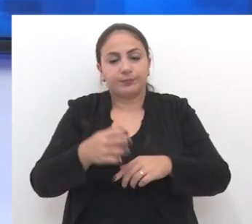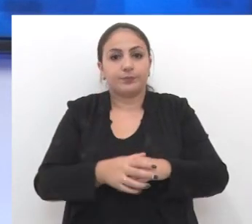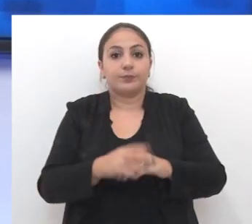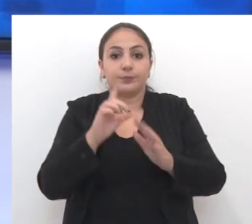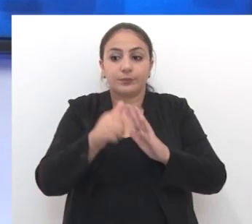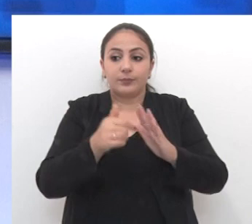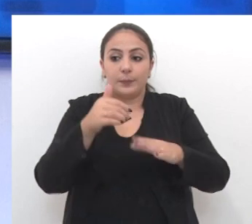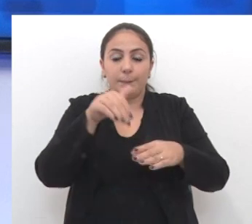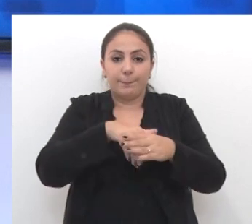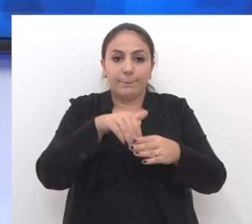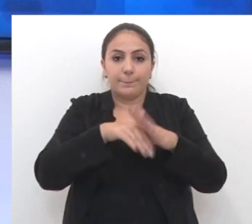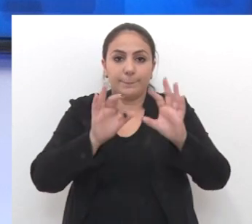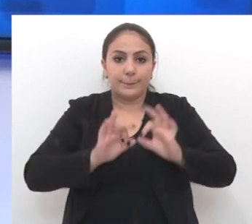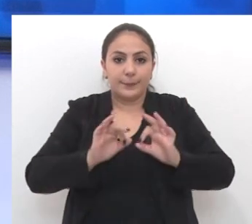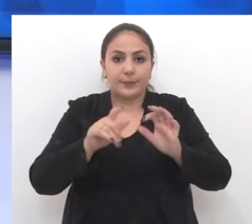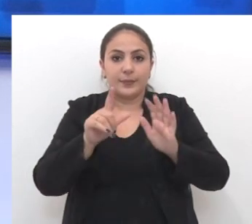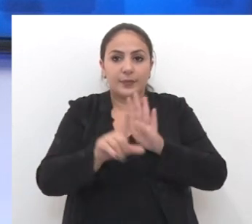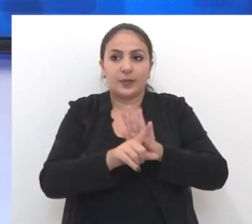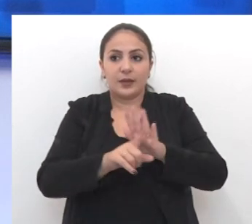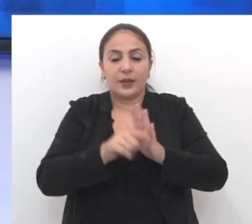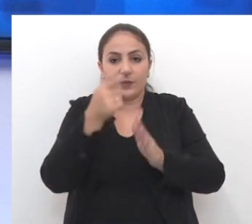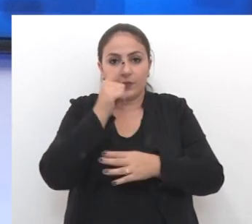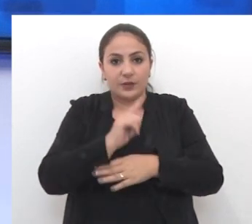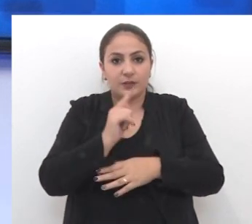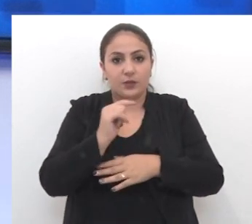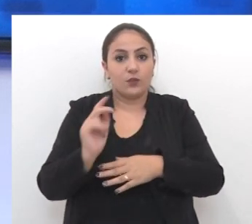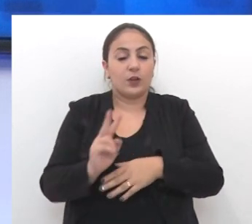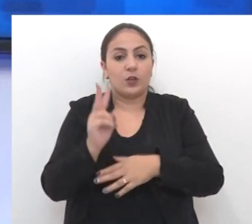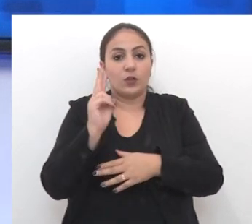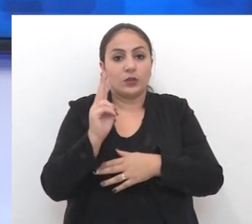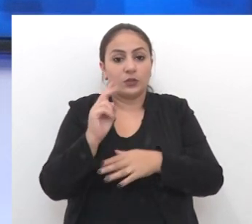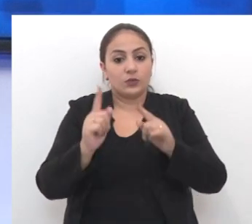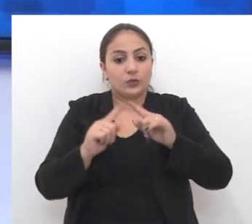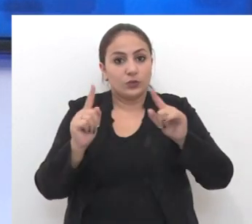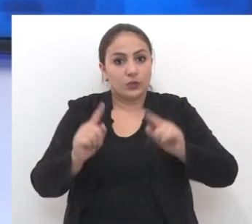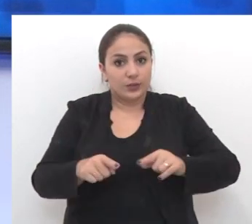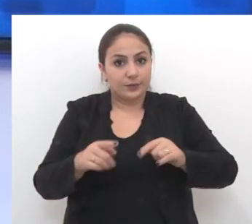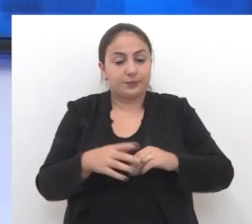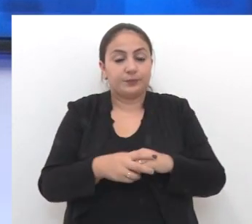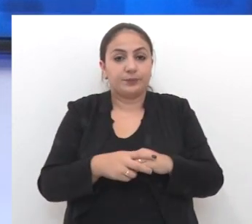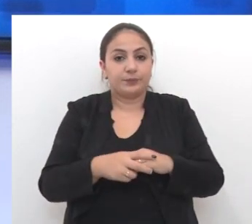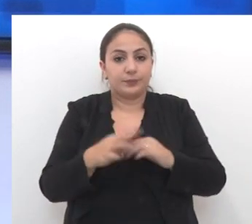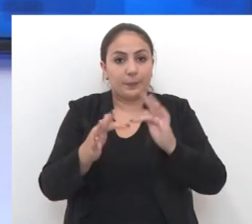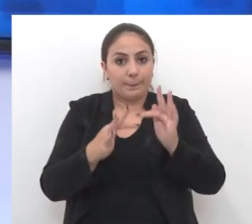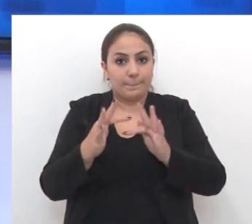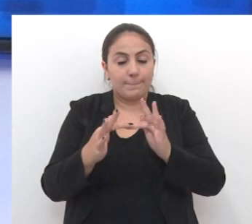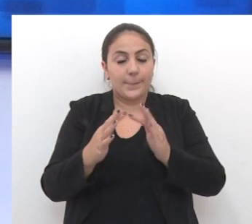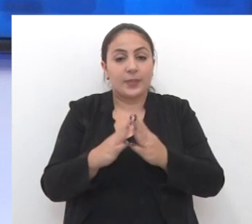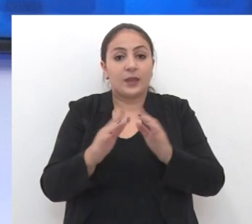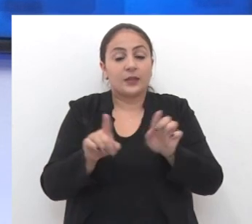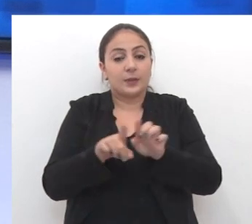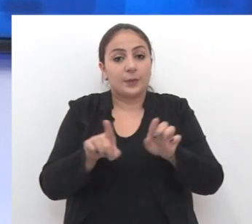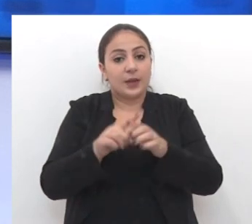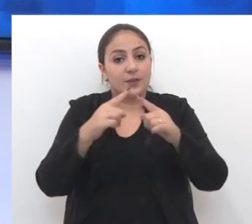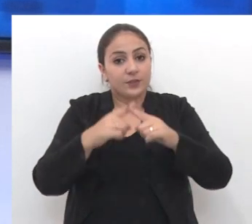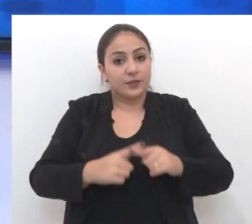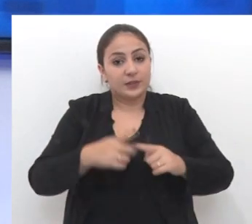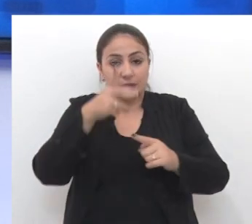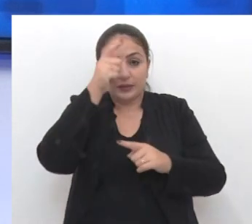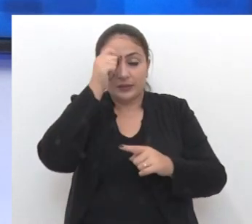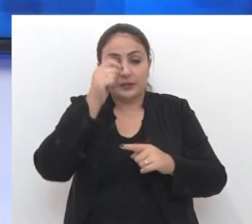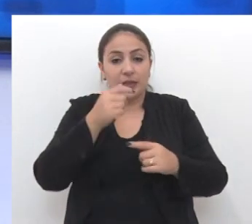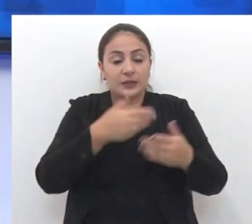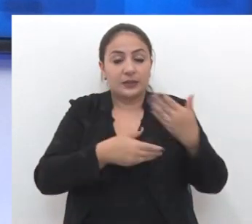Após a votação do projeto de lei, revisando os valores dos funcionários do Poder Executivo, foi a vez de apreciar a matéria que